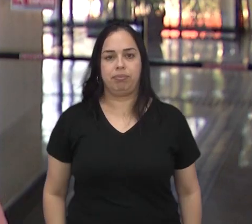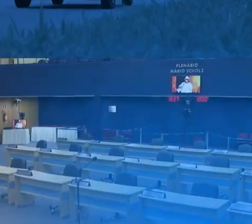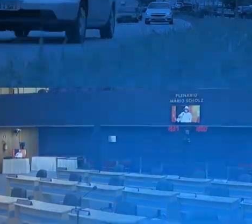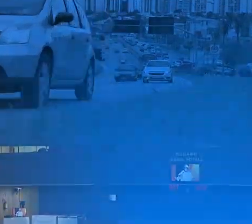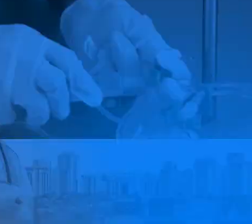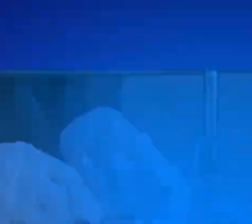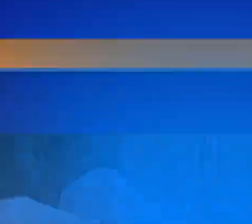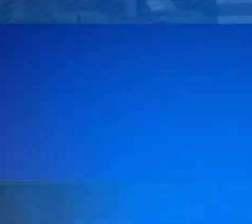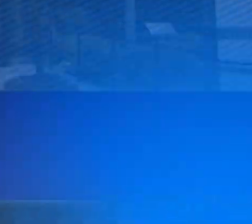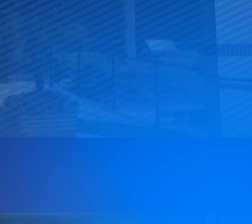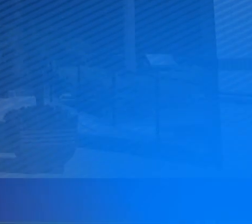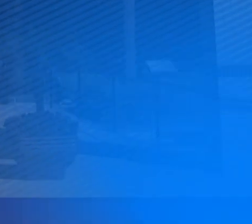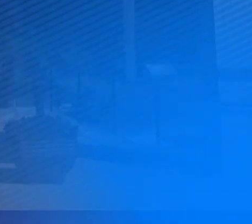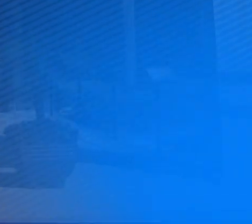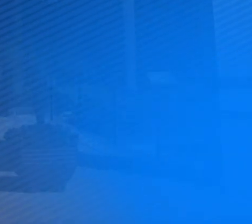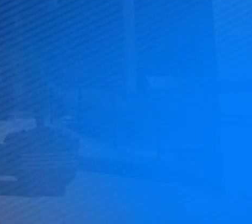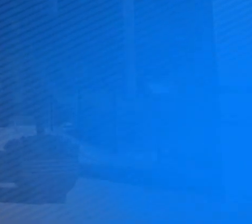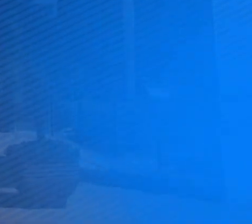piloto.